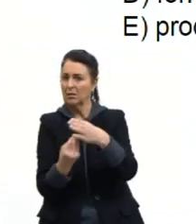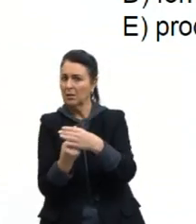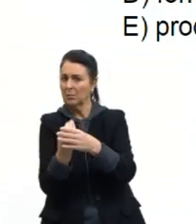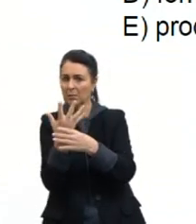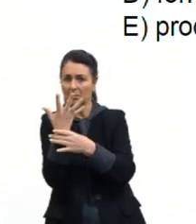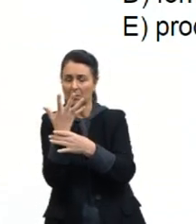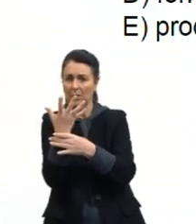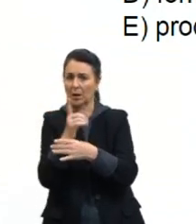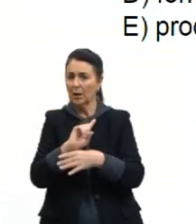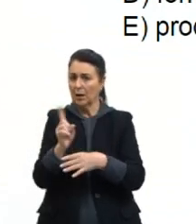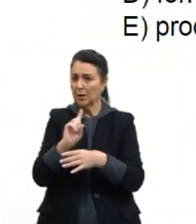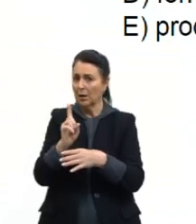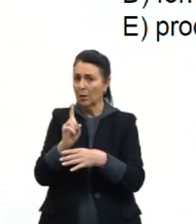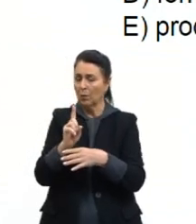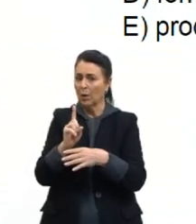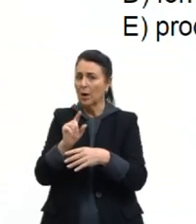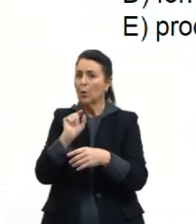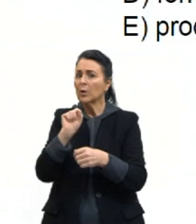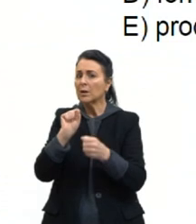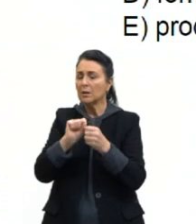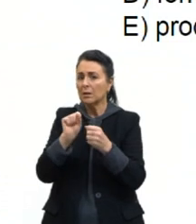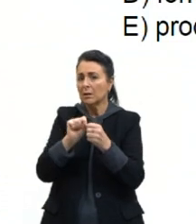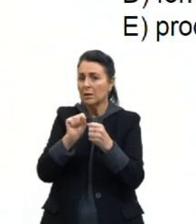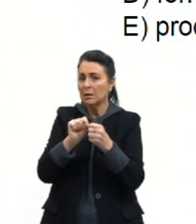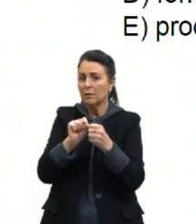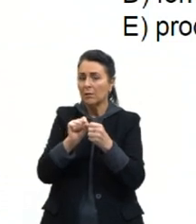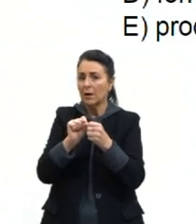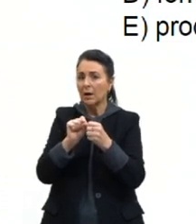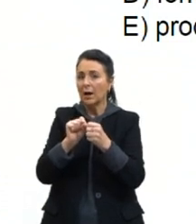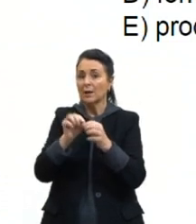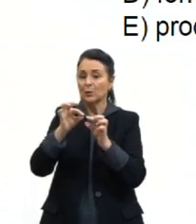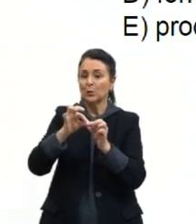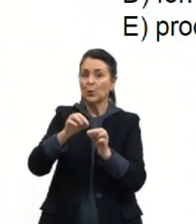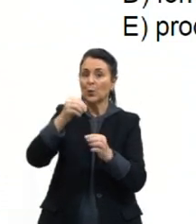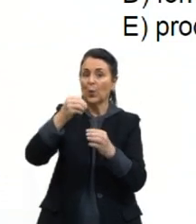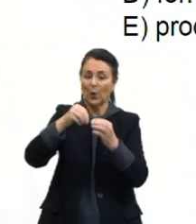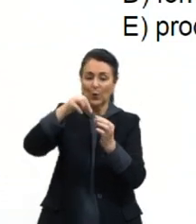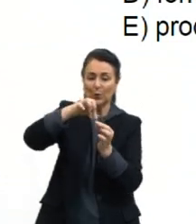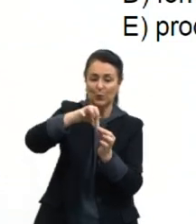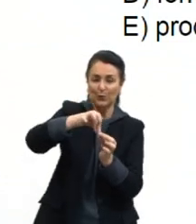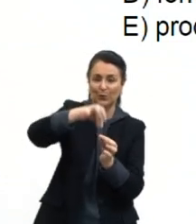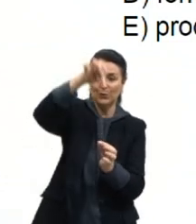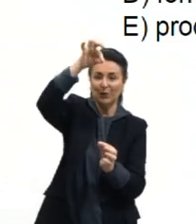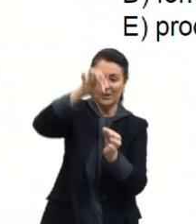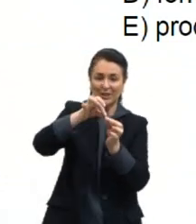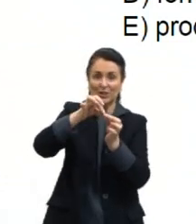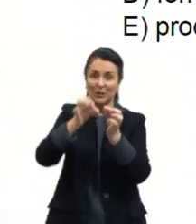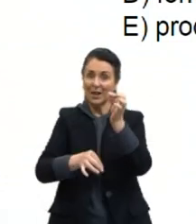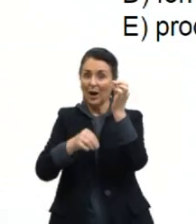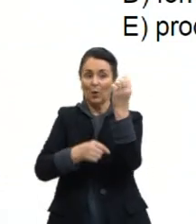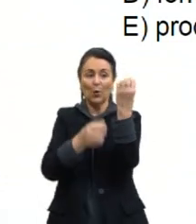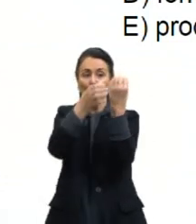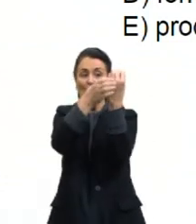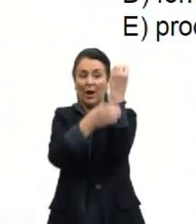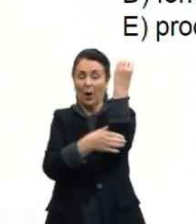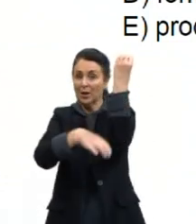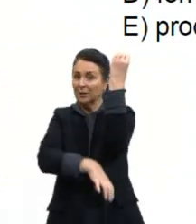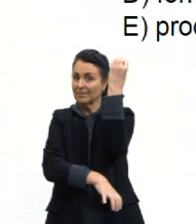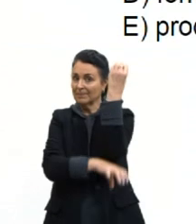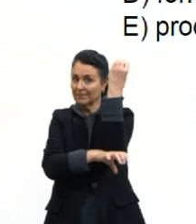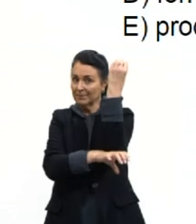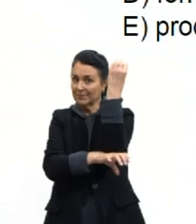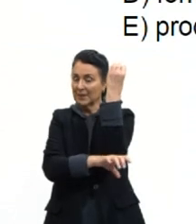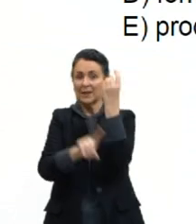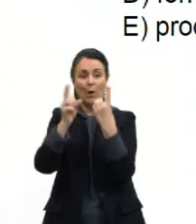porque até a auxina, ela vai atuar no crescimento vertical. E ali, a letra B está dizendo gemas laterais,